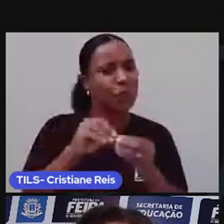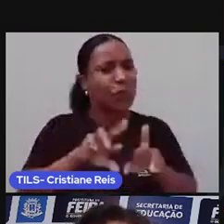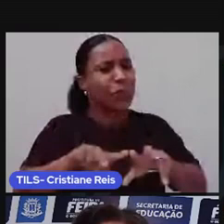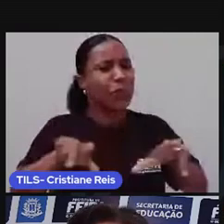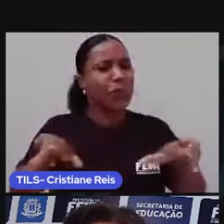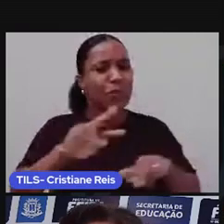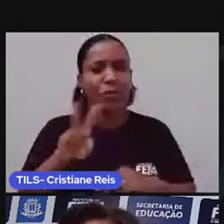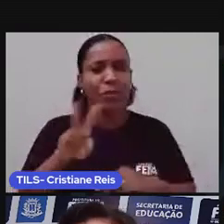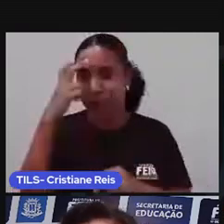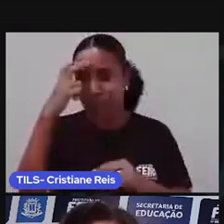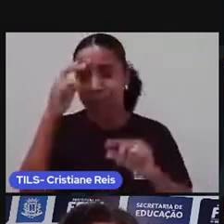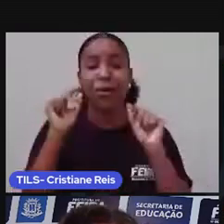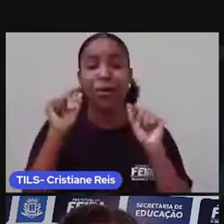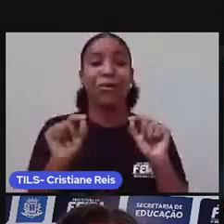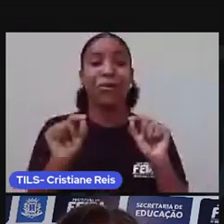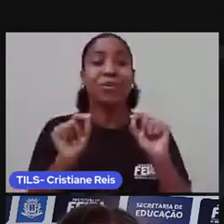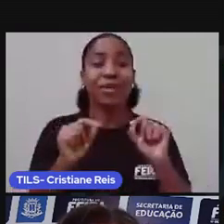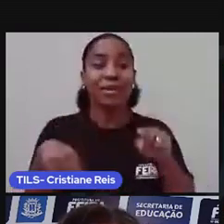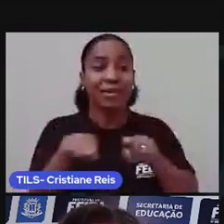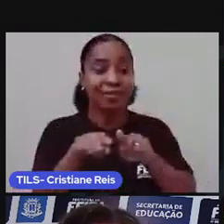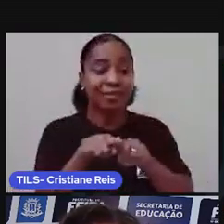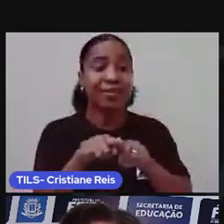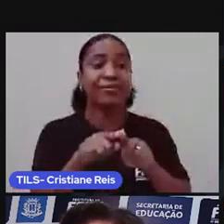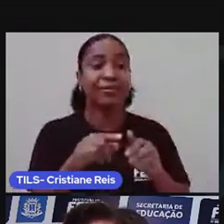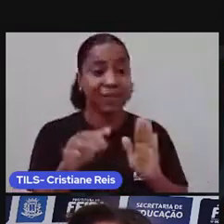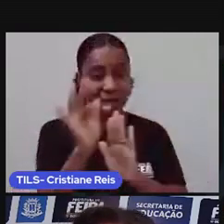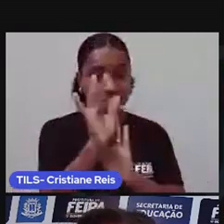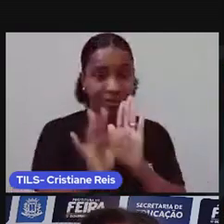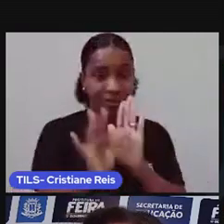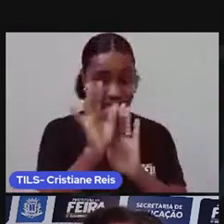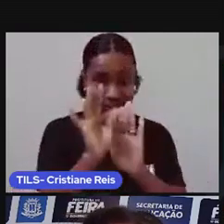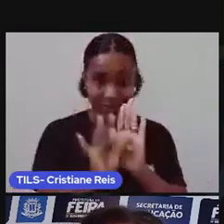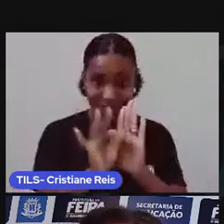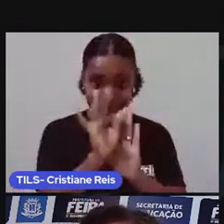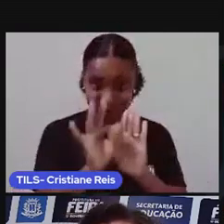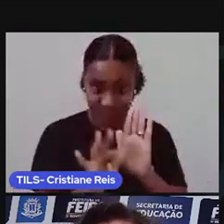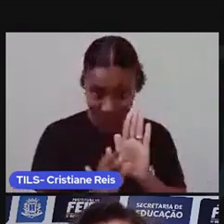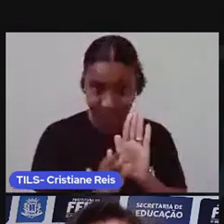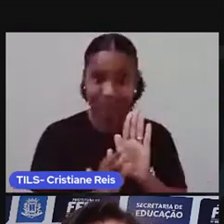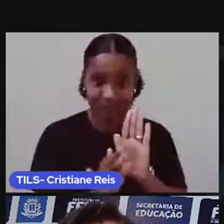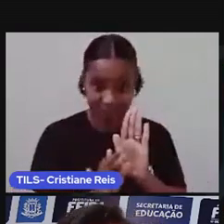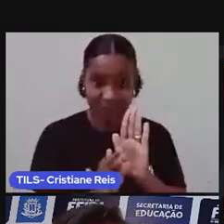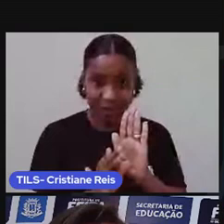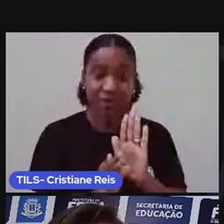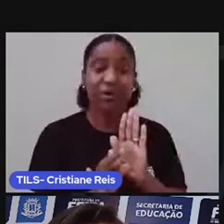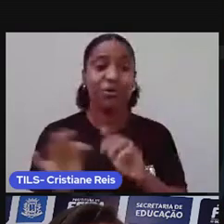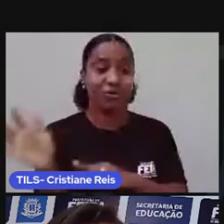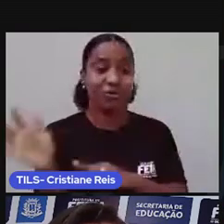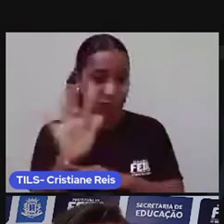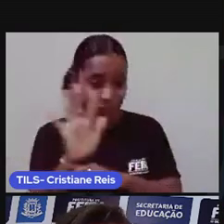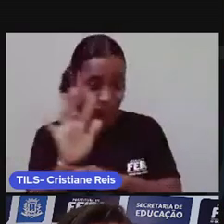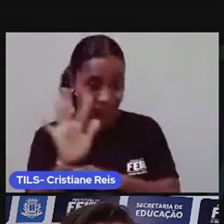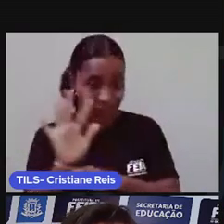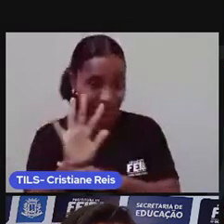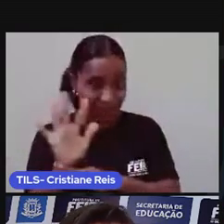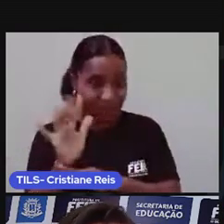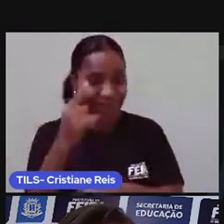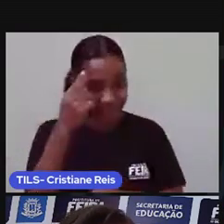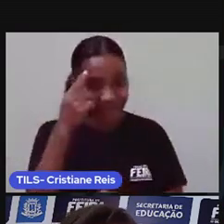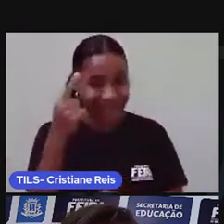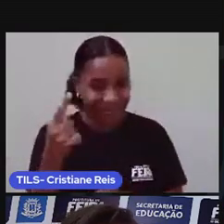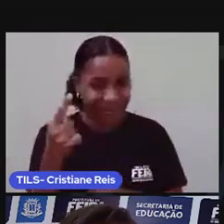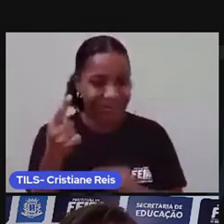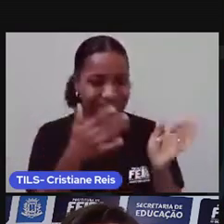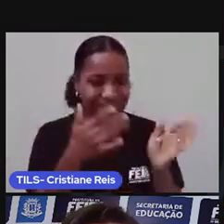trazendo informações do texto, trazendo informações do vídeo, que eu sugeri que vocês